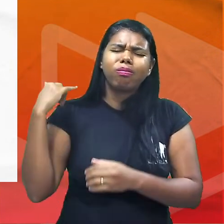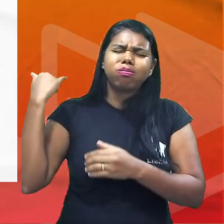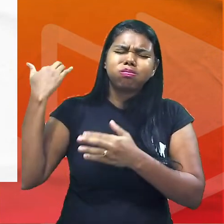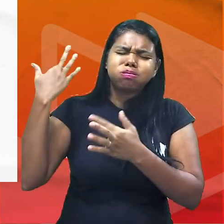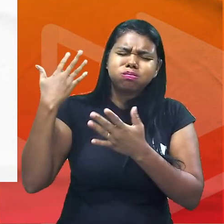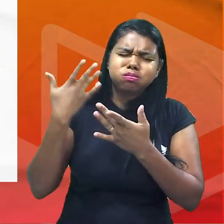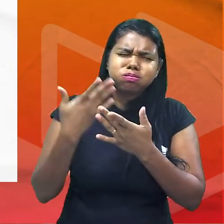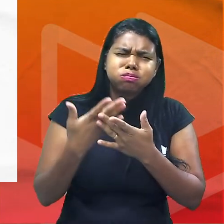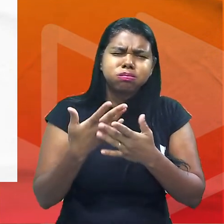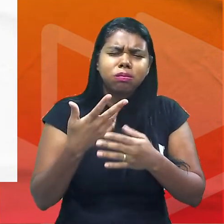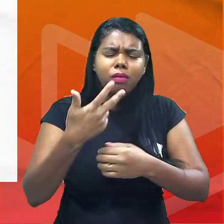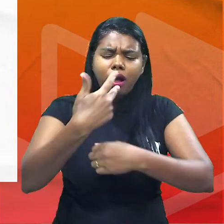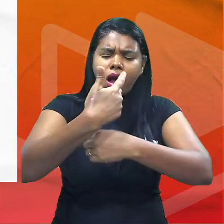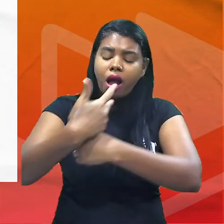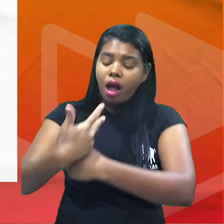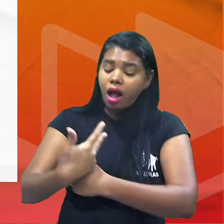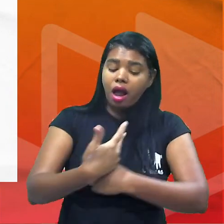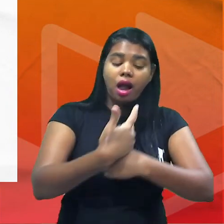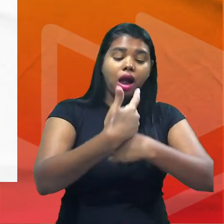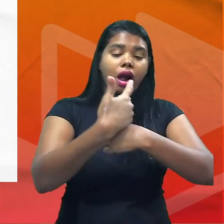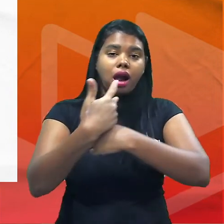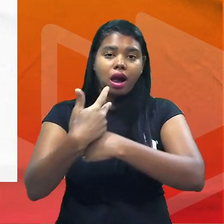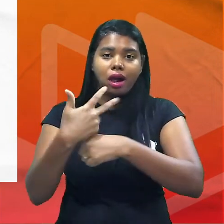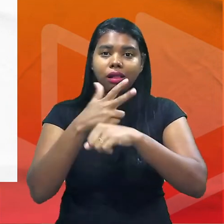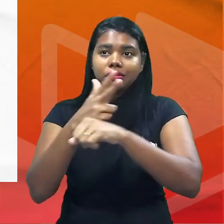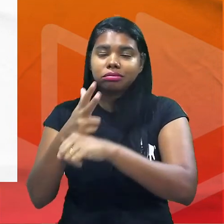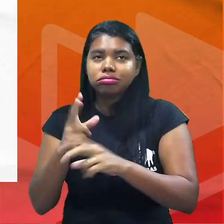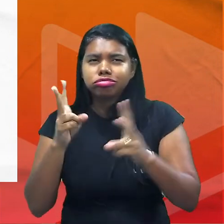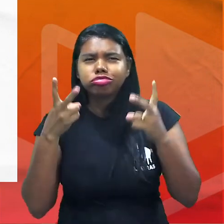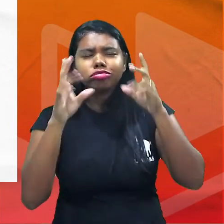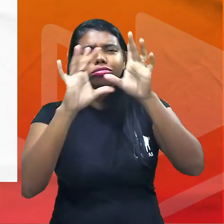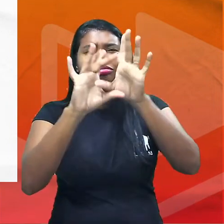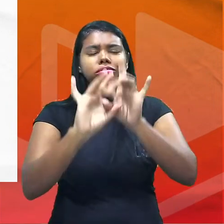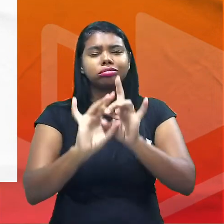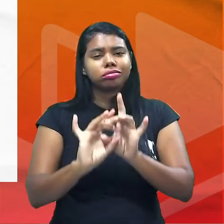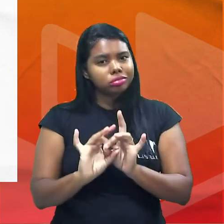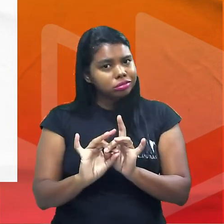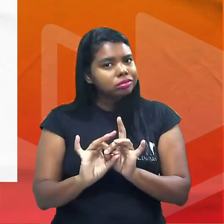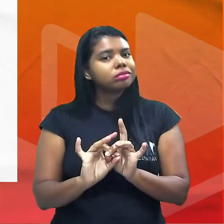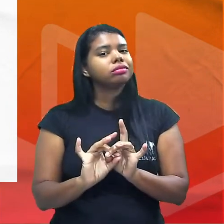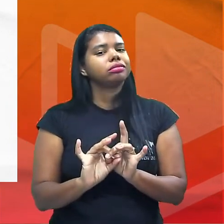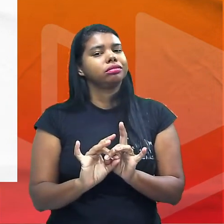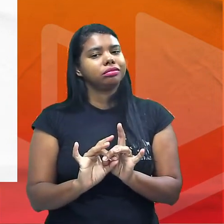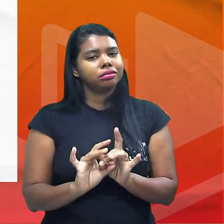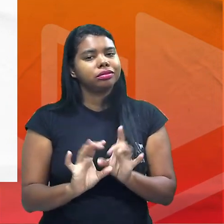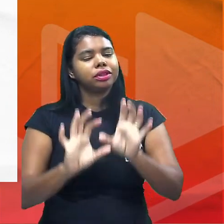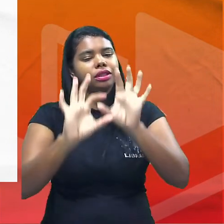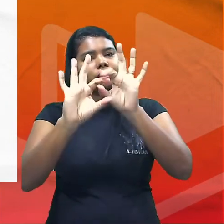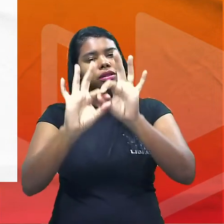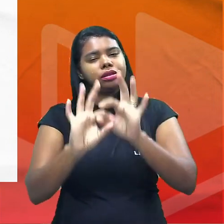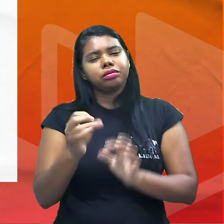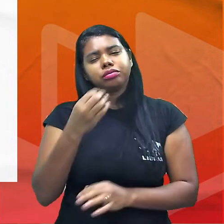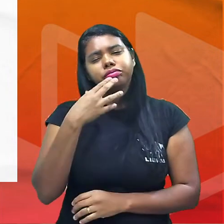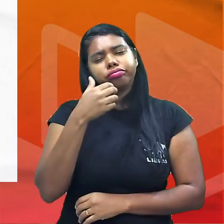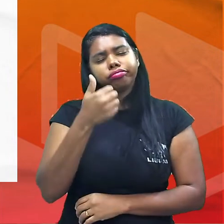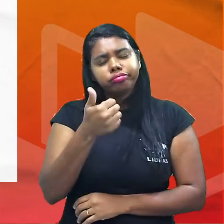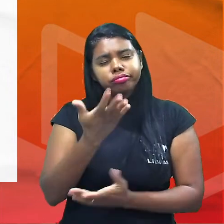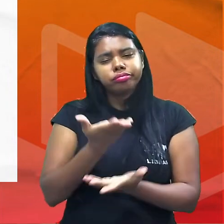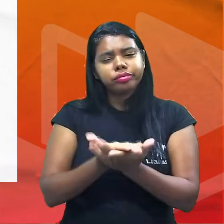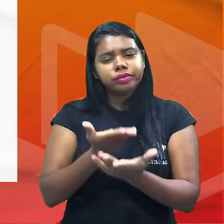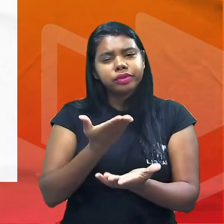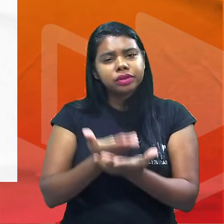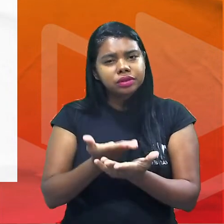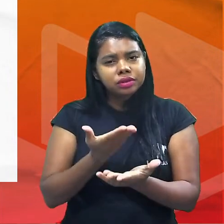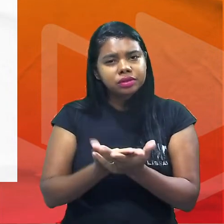assistiu as nossas aulas e percebeu esse conteúdo e é um conteúdo realmente muito importante também para